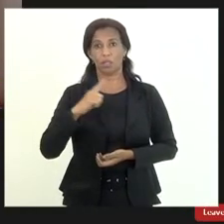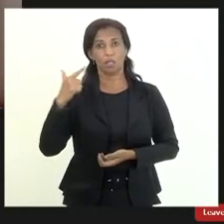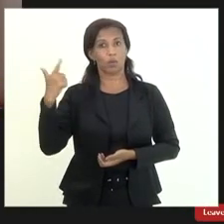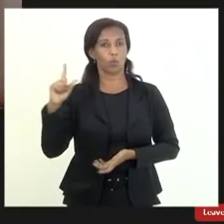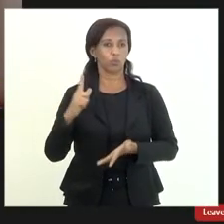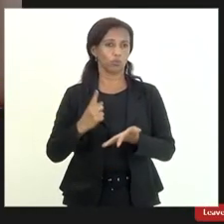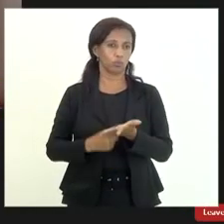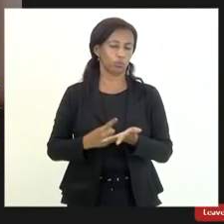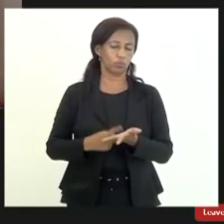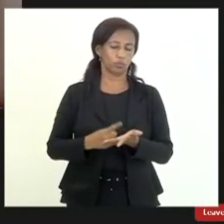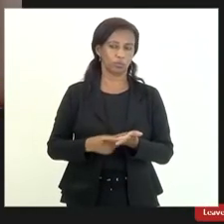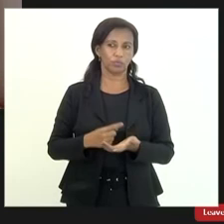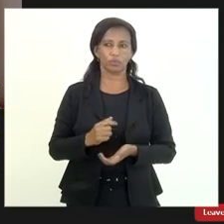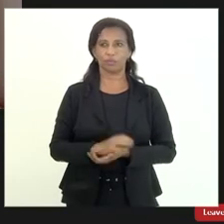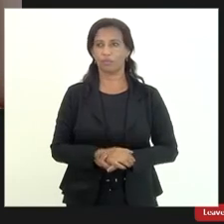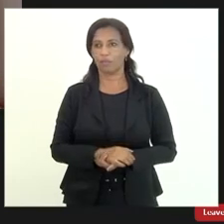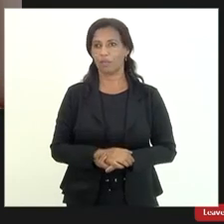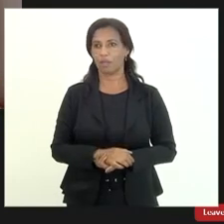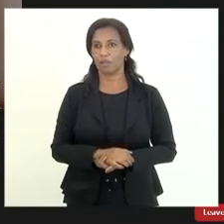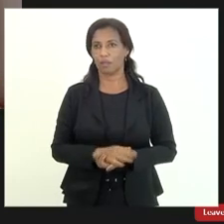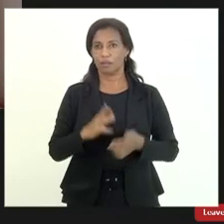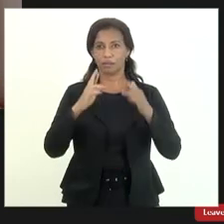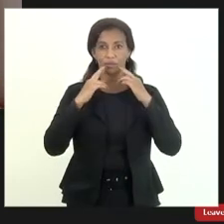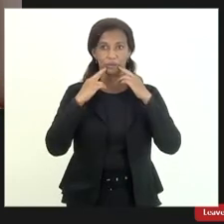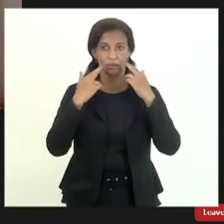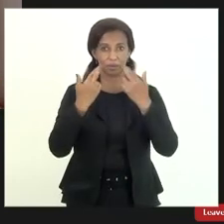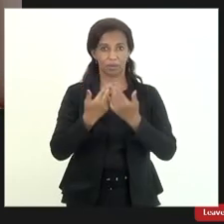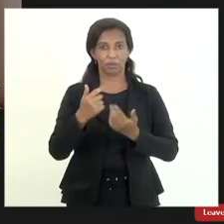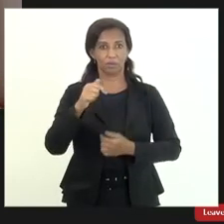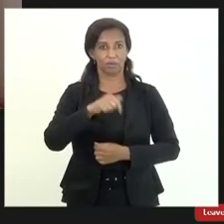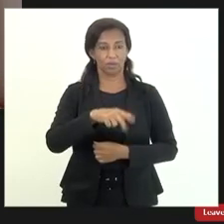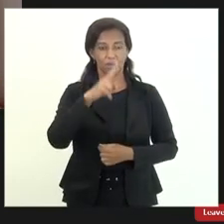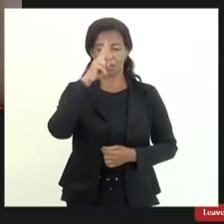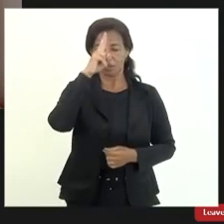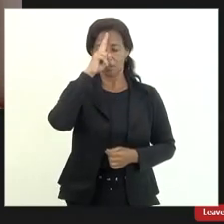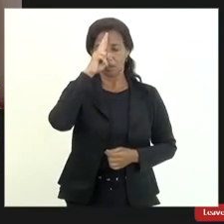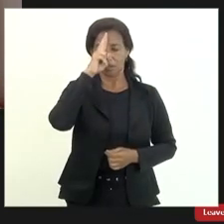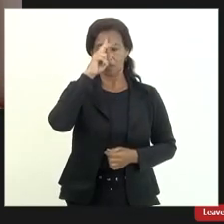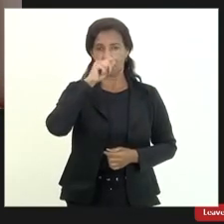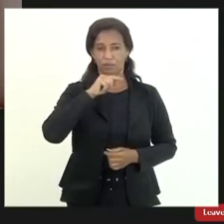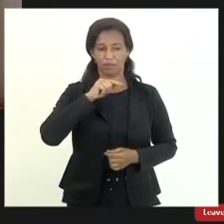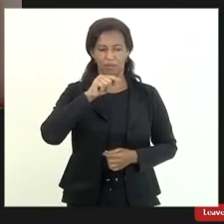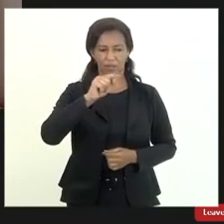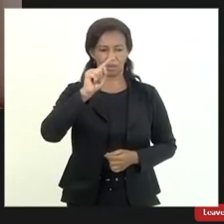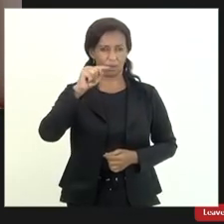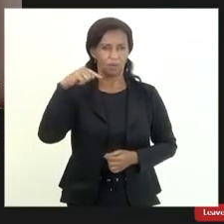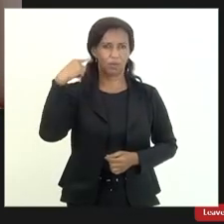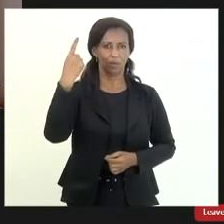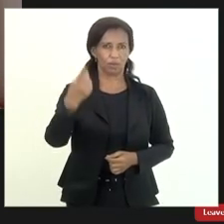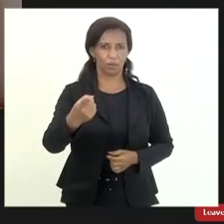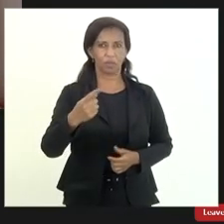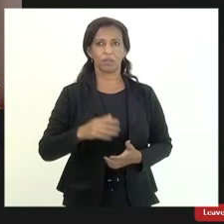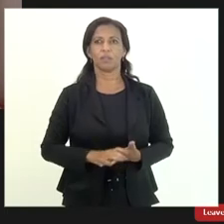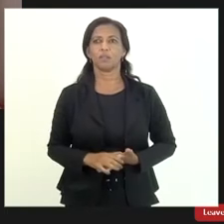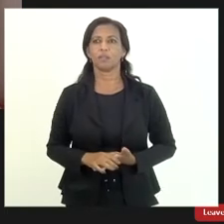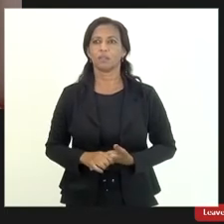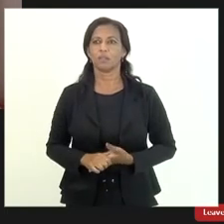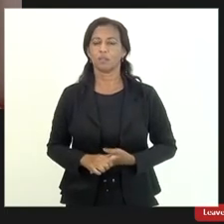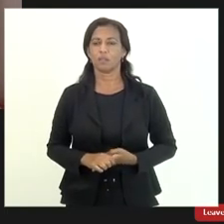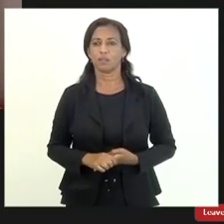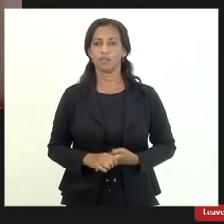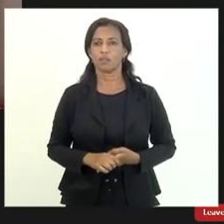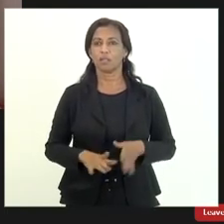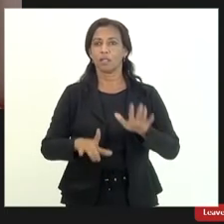compromissos a questão da reunião dessa segunda-feira que vem a outra e a questão da